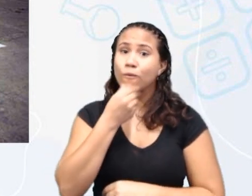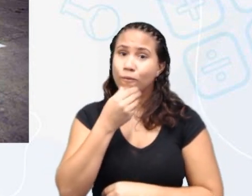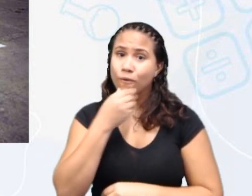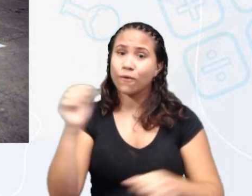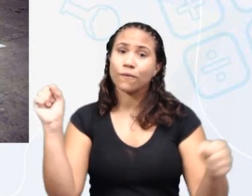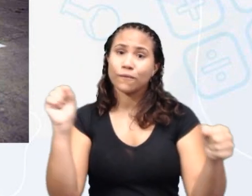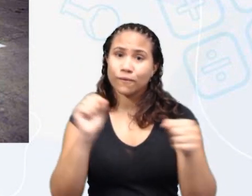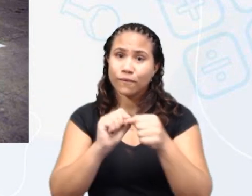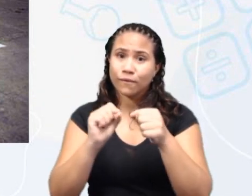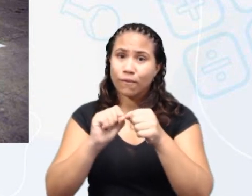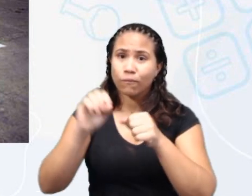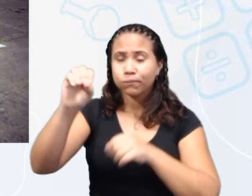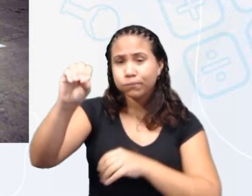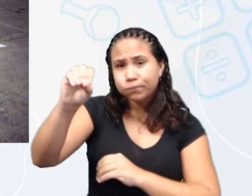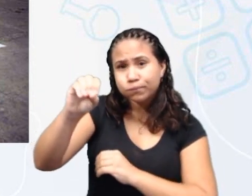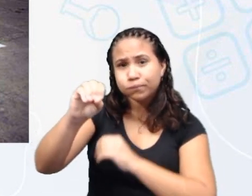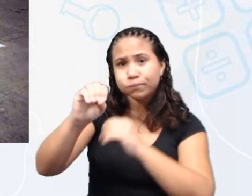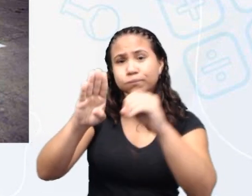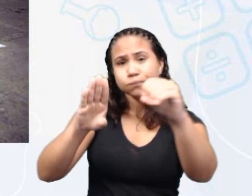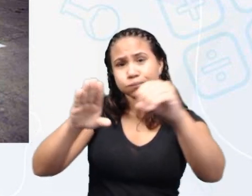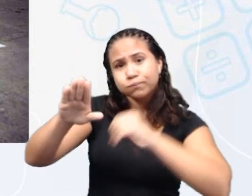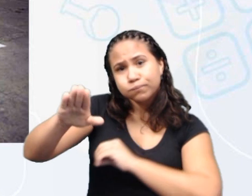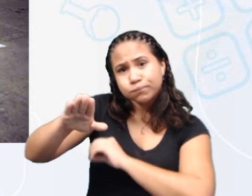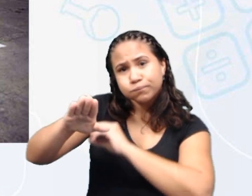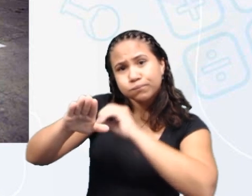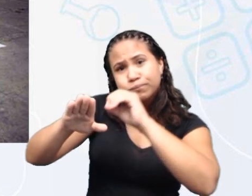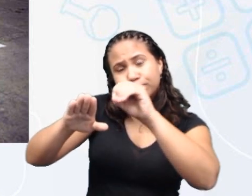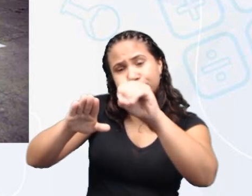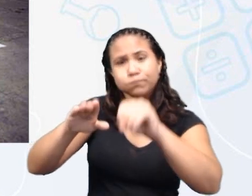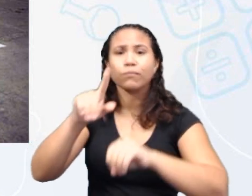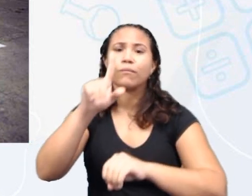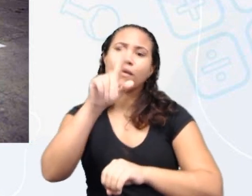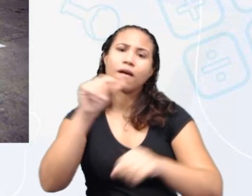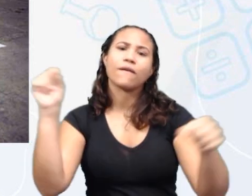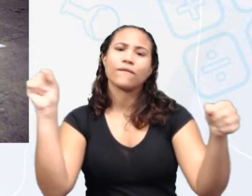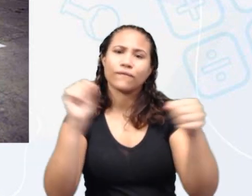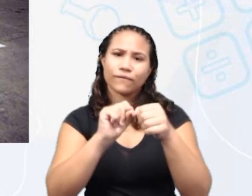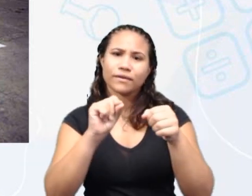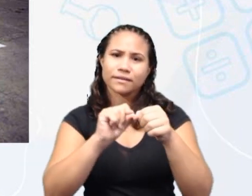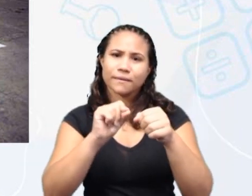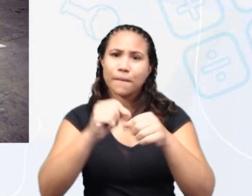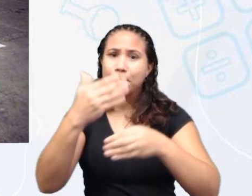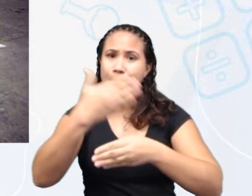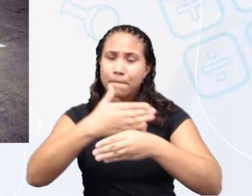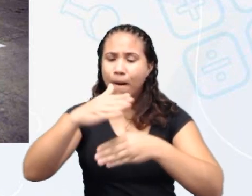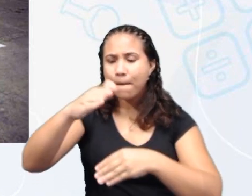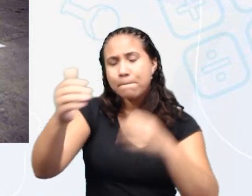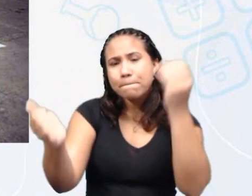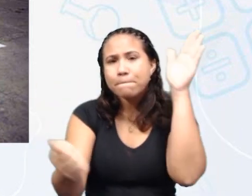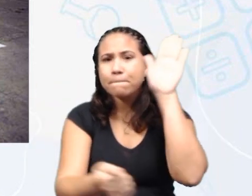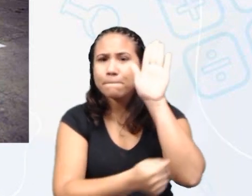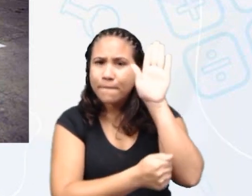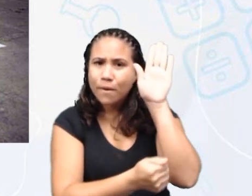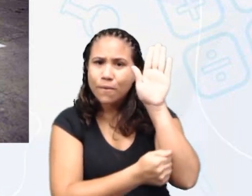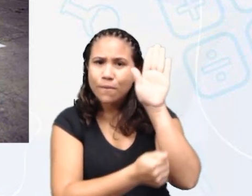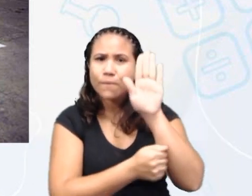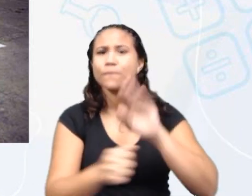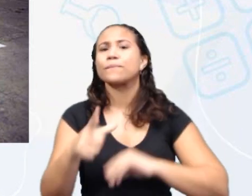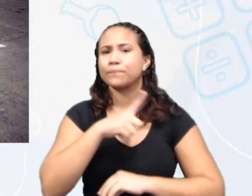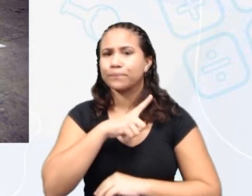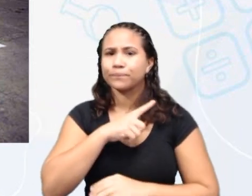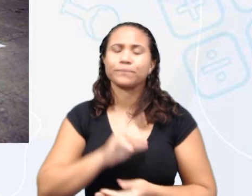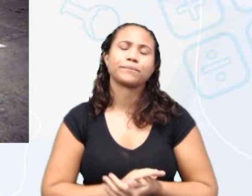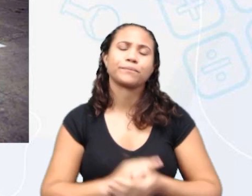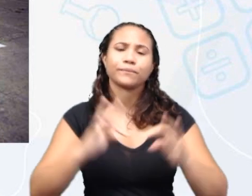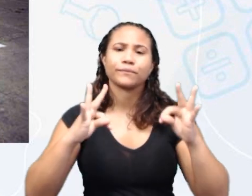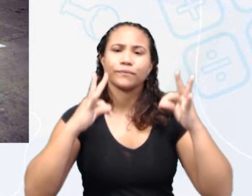levando a caixa para o caminhão, a rampa foi feita por um pedaço de madeira, com um pedaço de madeira. Em